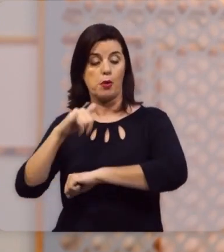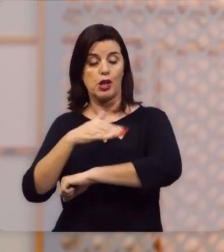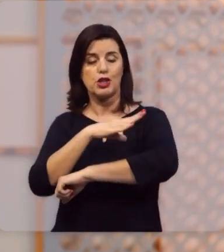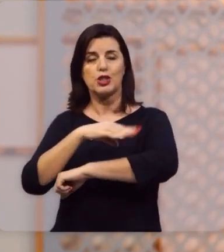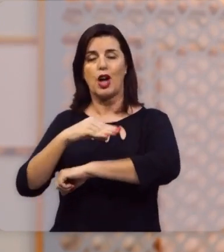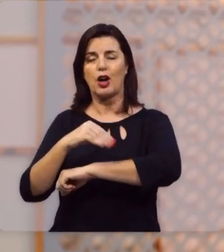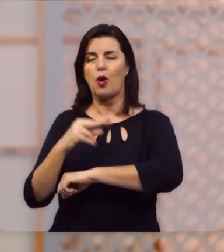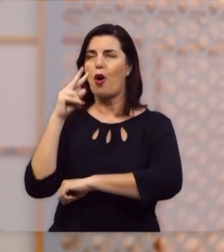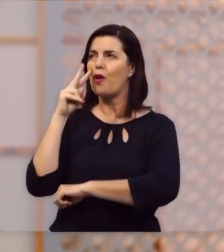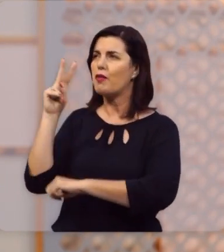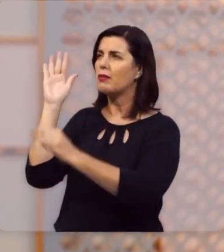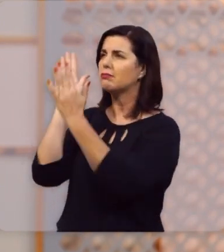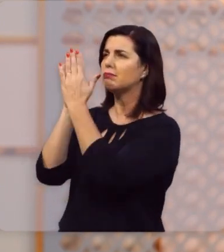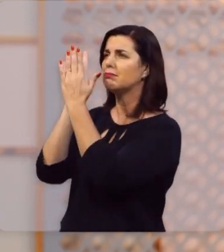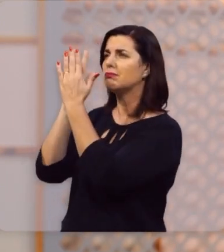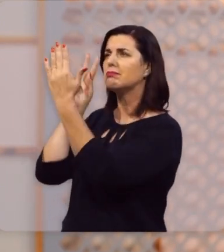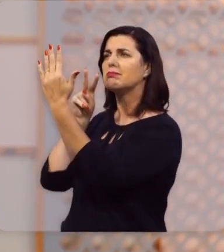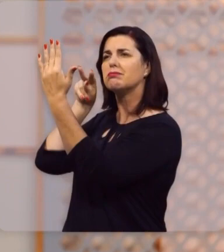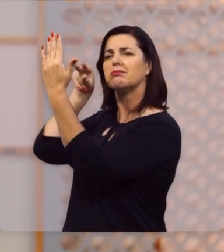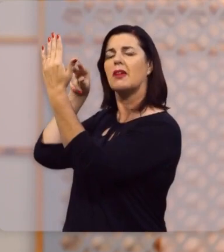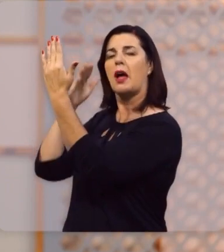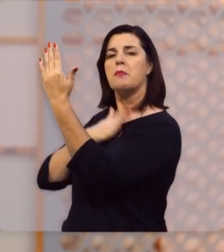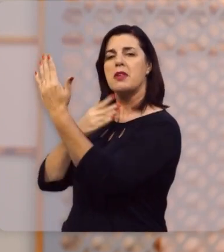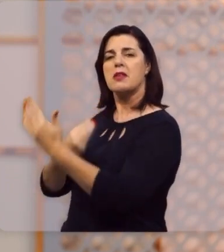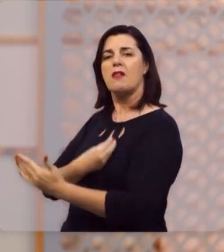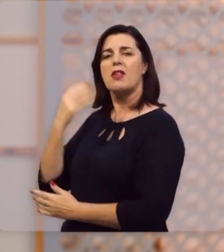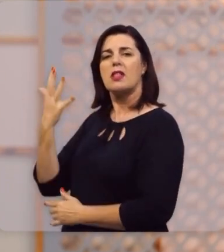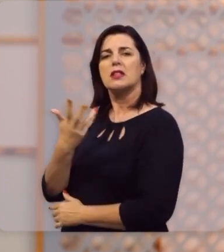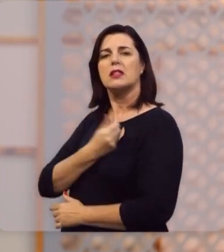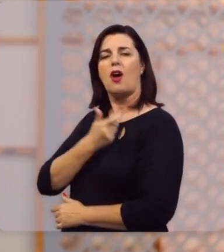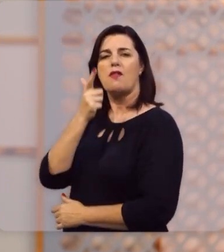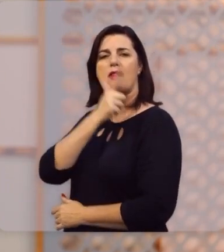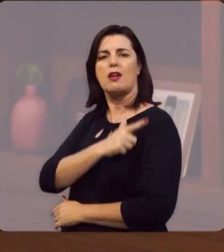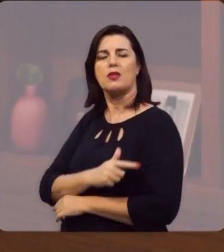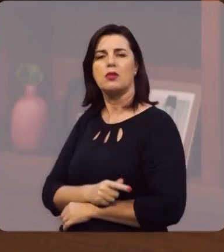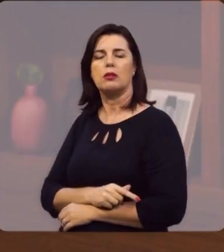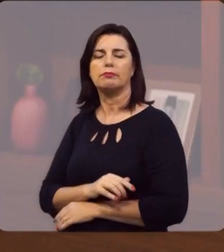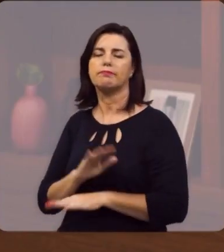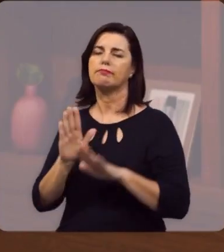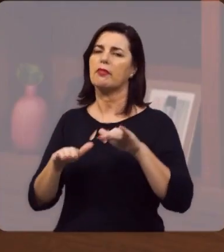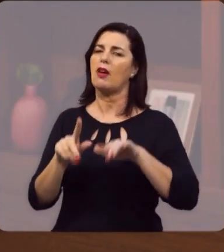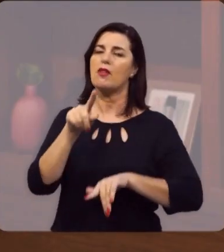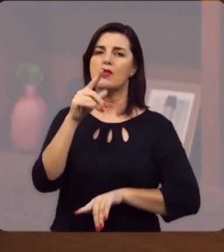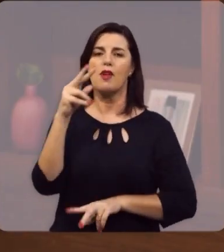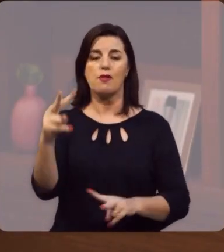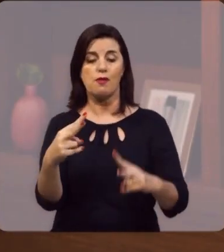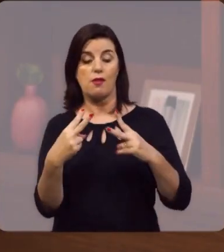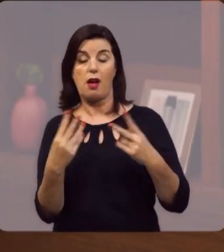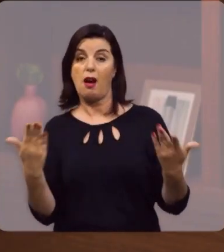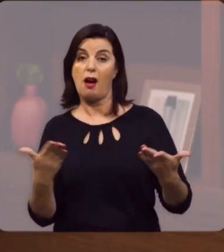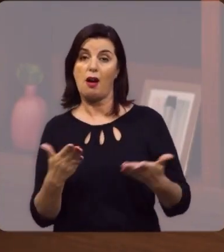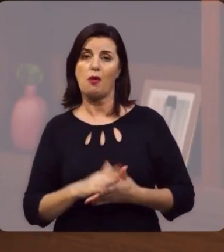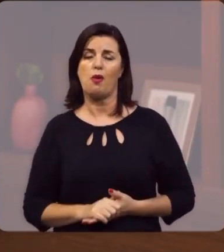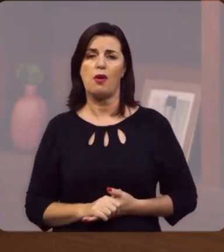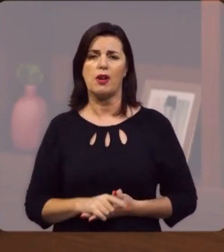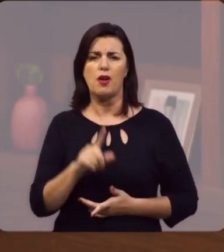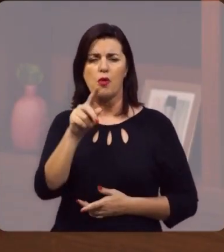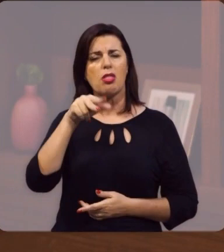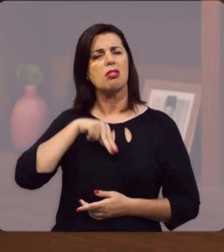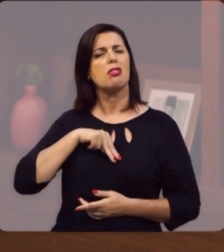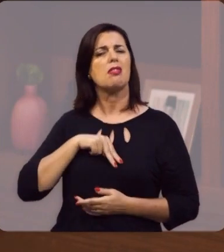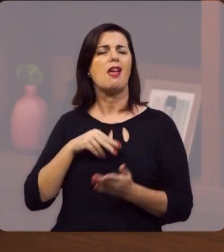diz Jacó, agora eu vi Deus face a face, e a minha vida foi salva. Talvez você está me assistindo agora,